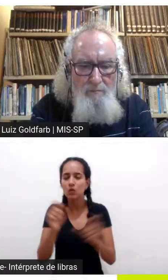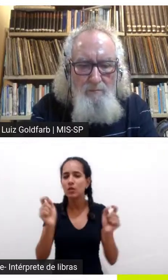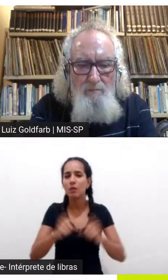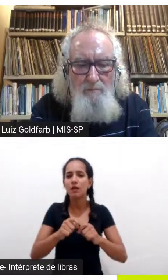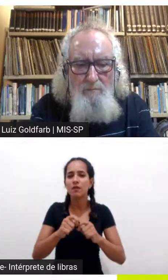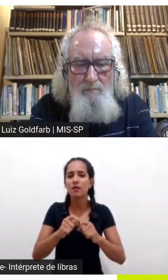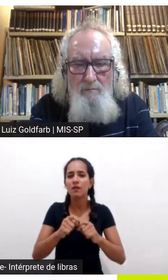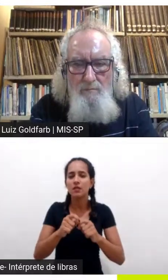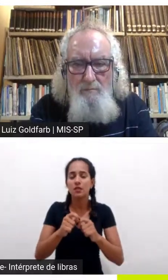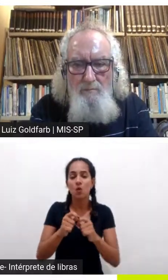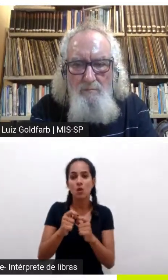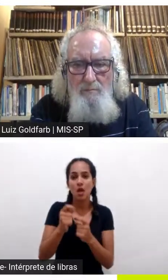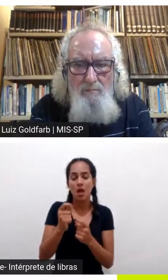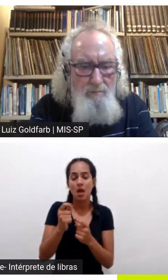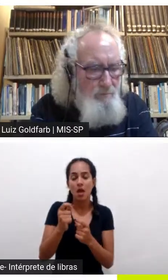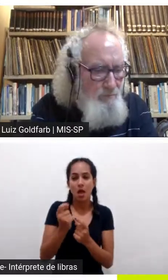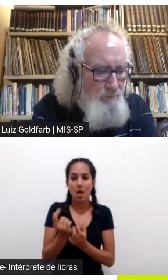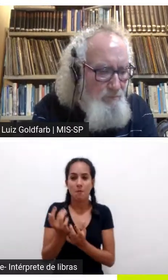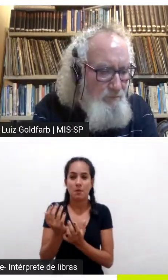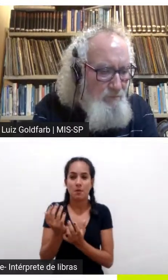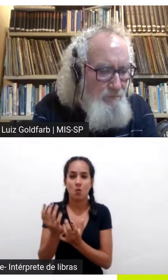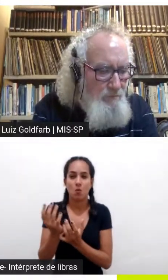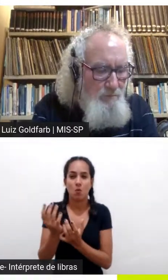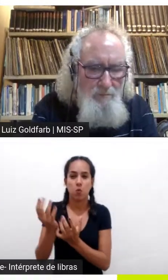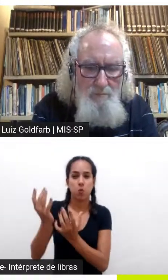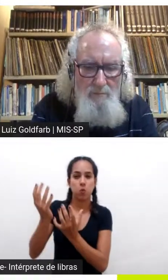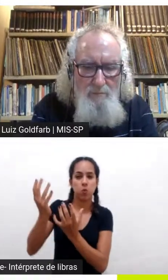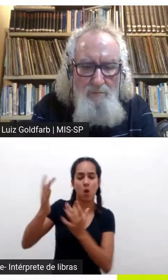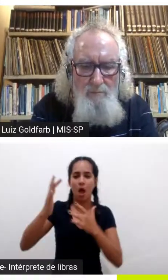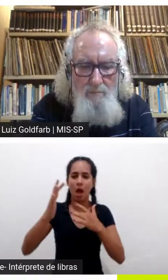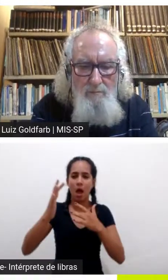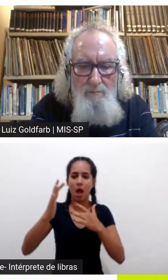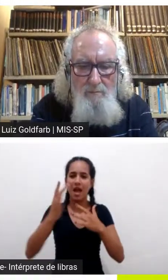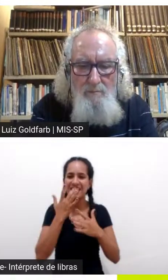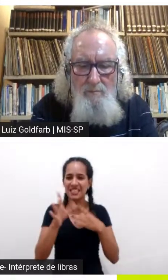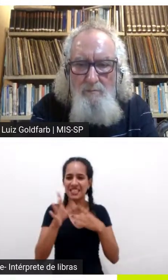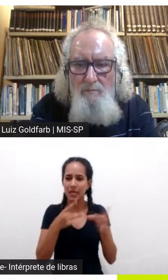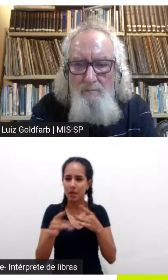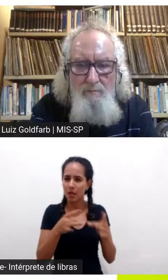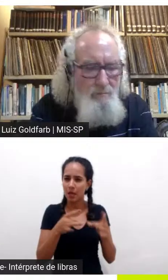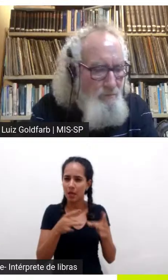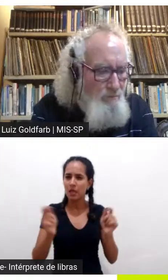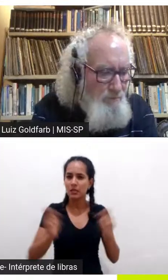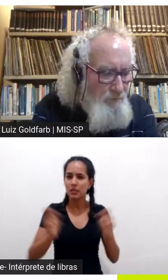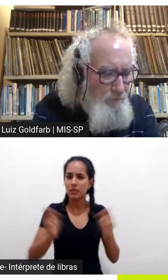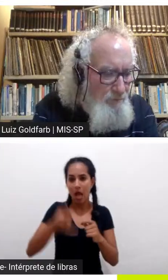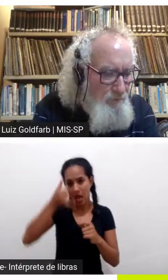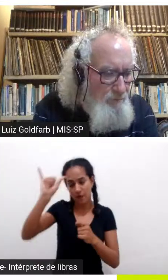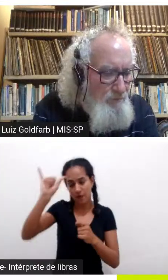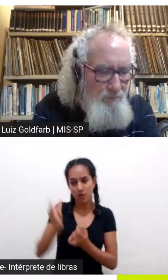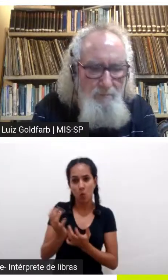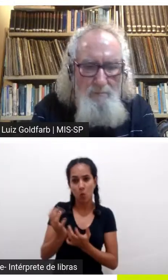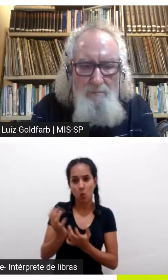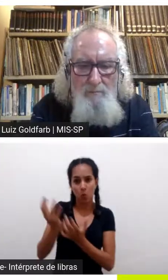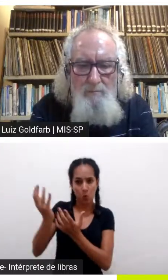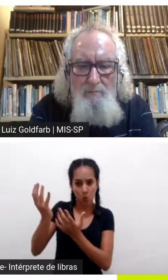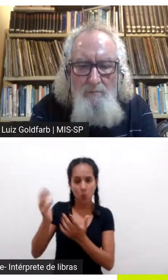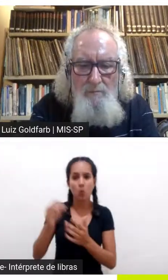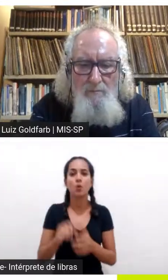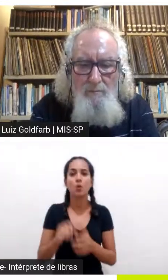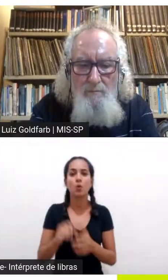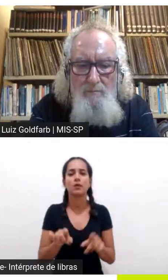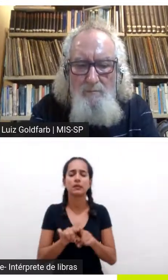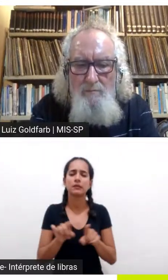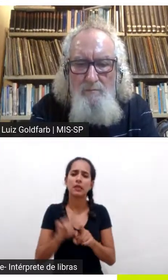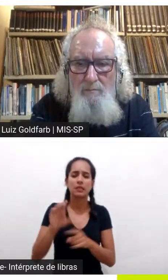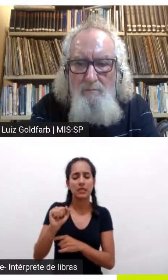carbono isso ajudaria bastante tem também a tem também uma questão se eu